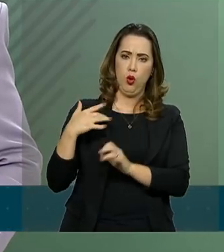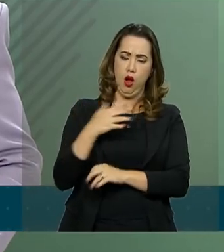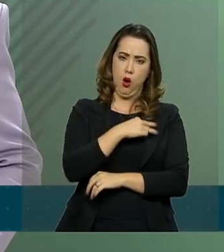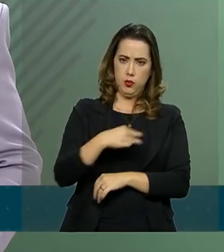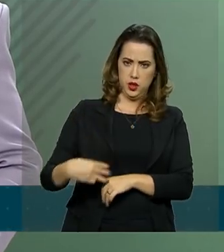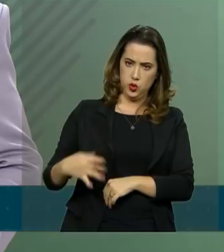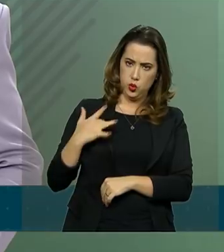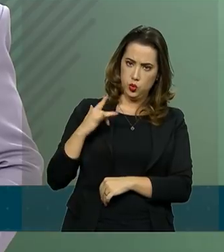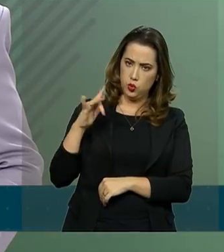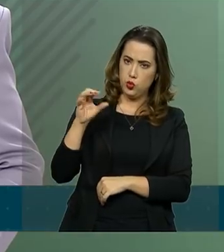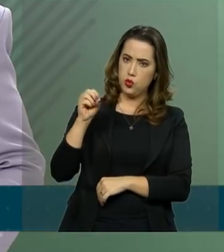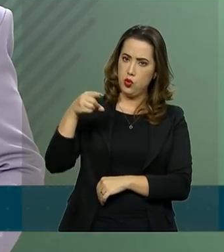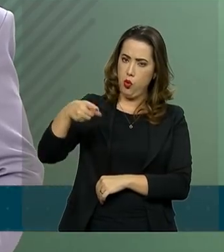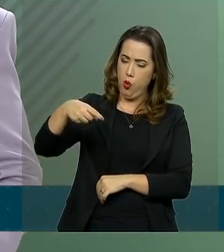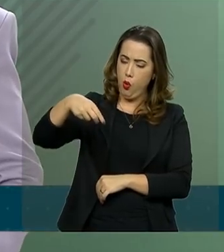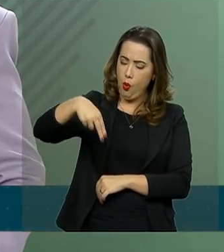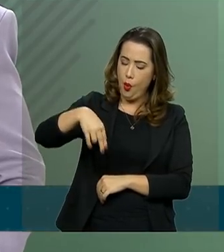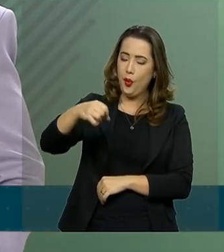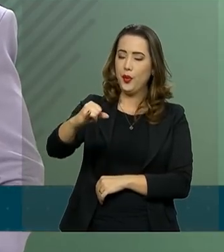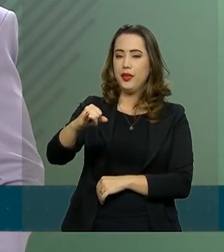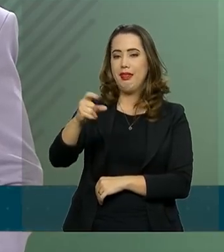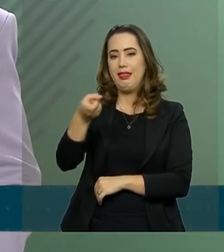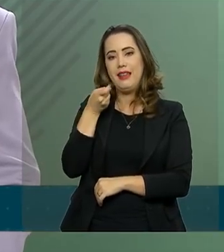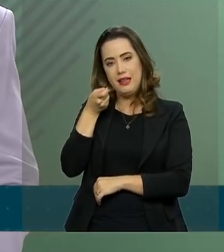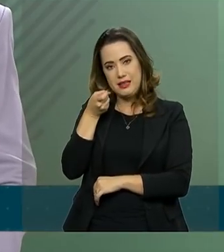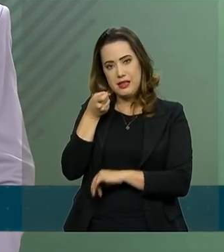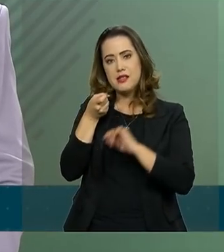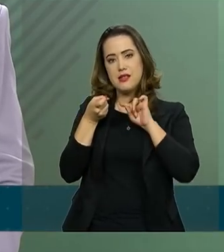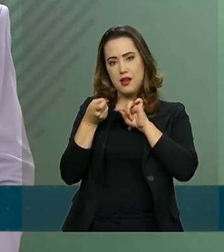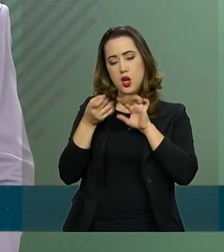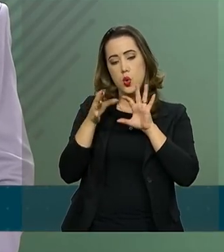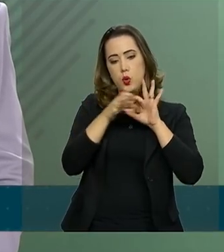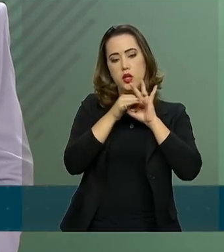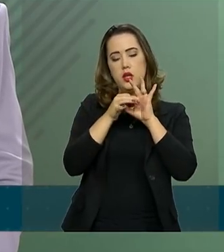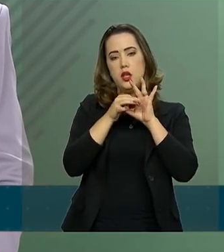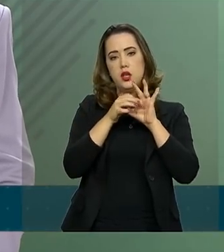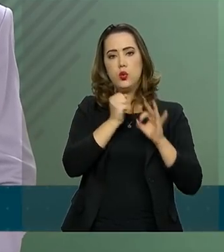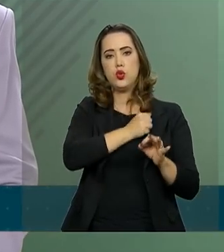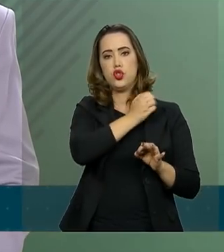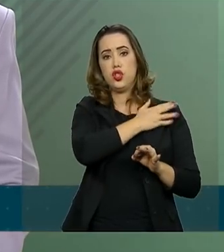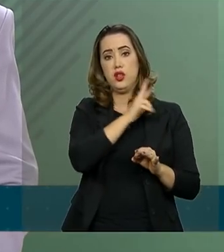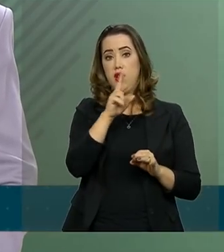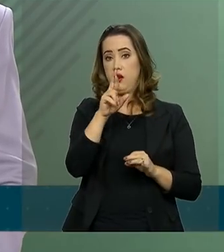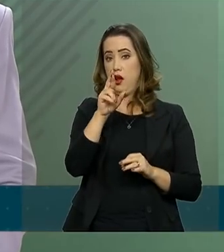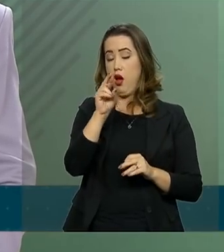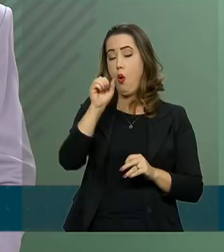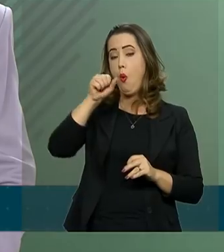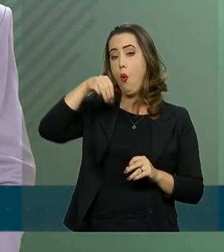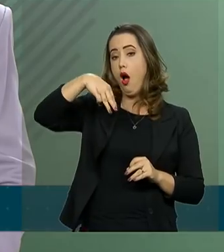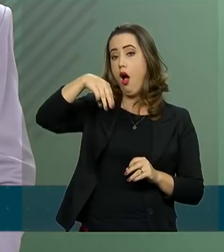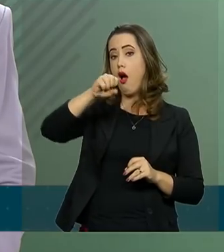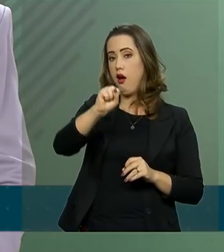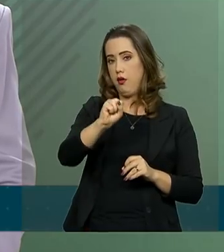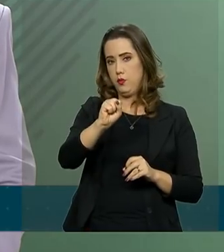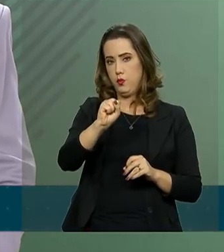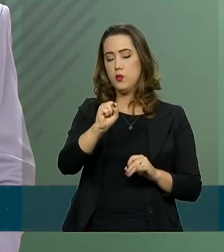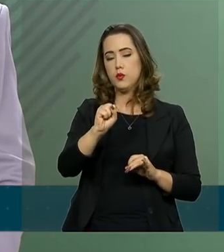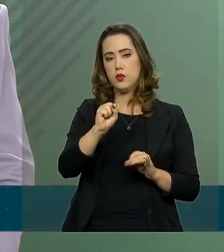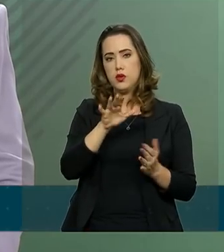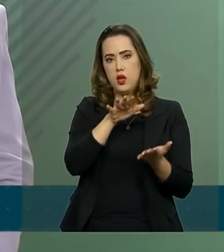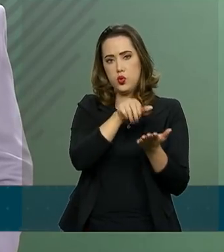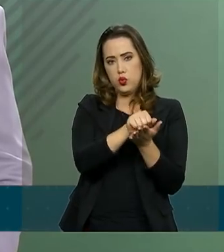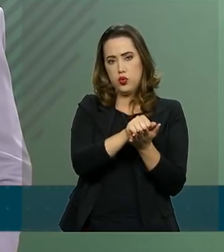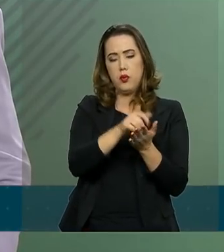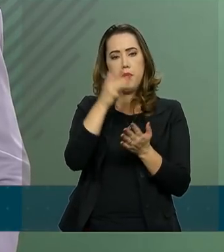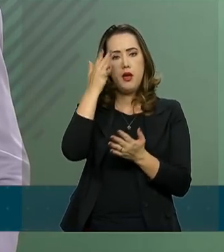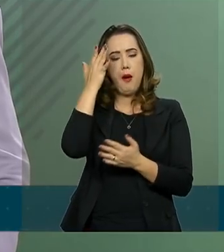ministro-chefe da Secretaria de Governo. O general Ramos precisa assumir, e assumirá amanhã, nossa unidade bastante prestigiada aqui